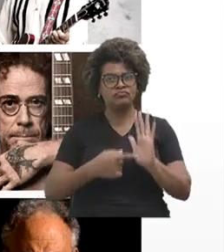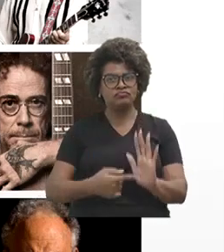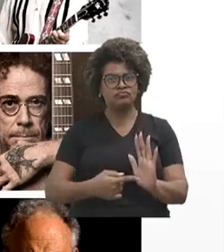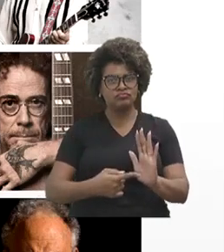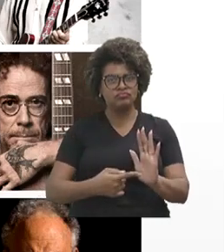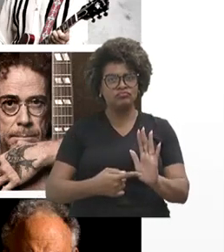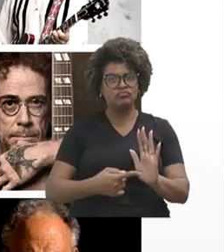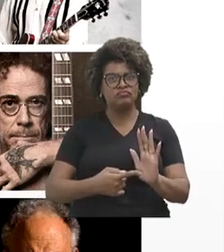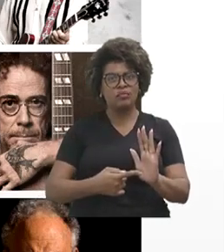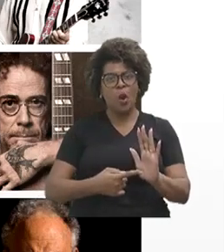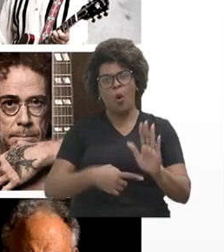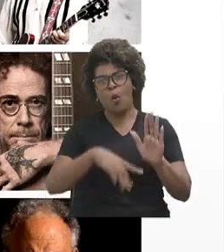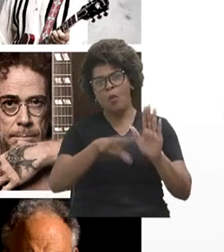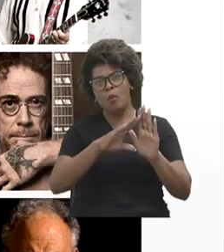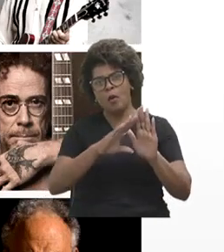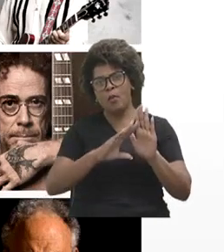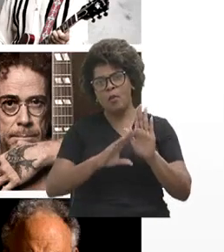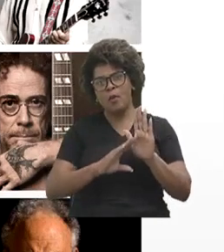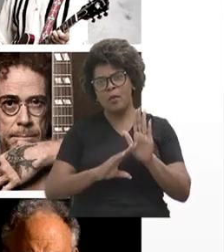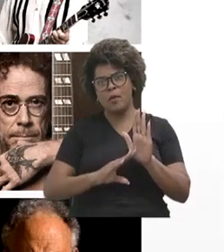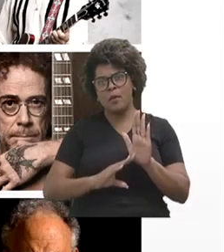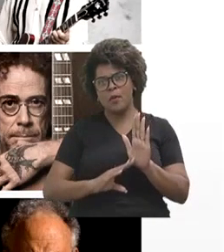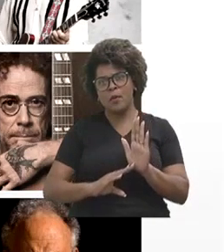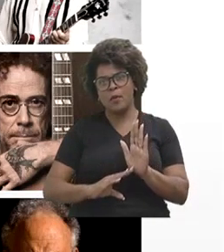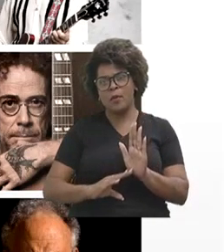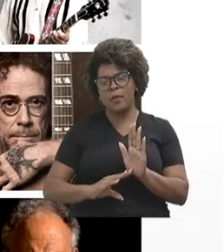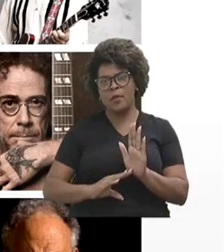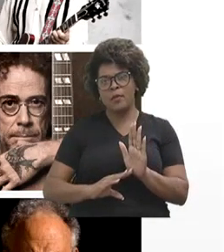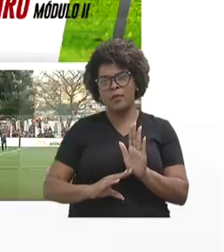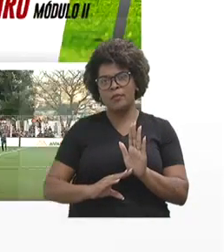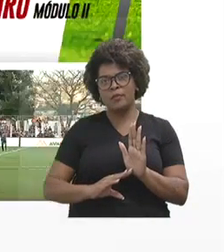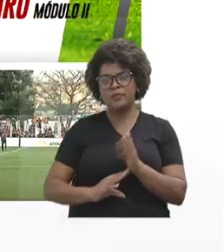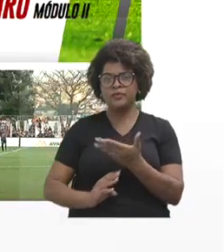marchinhas históricas e programas especiais em homenagem a grandes nomes da MPB.